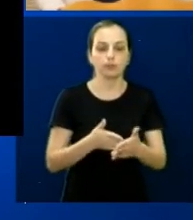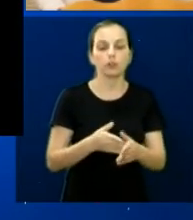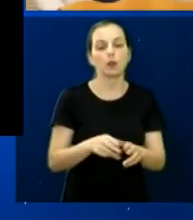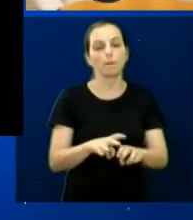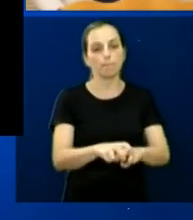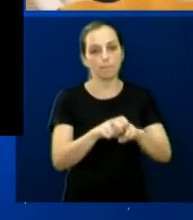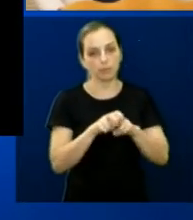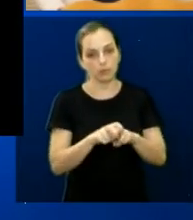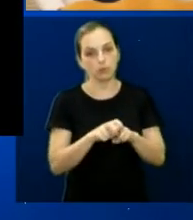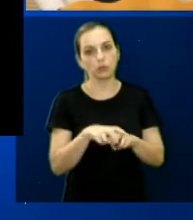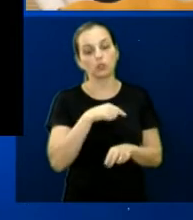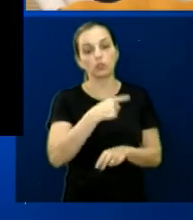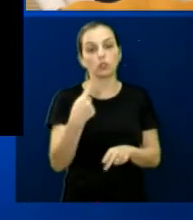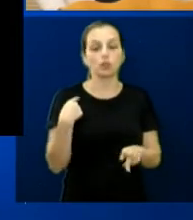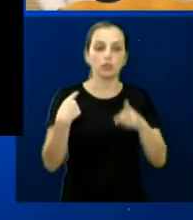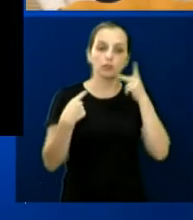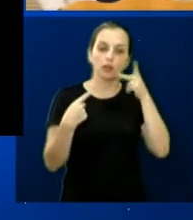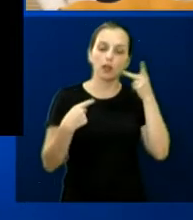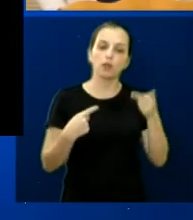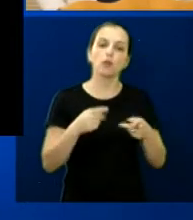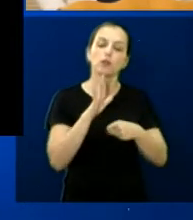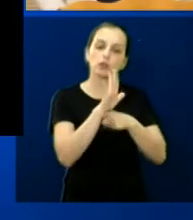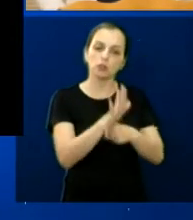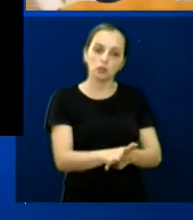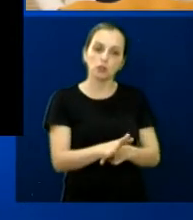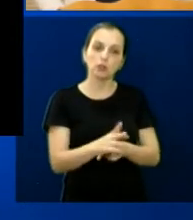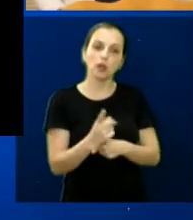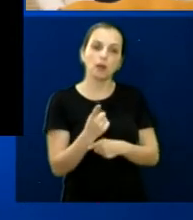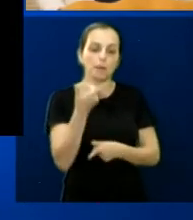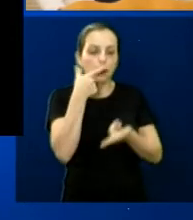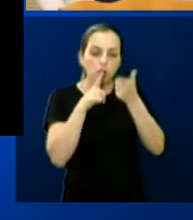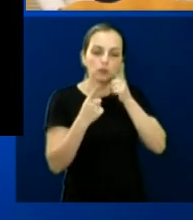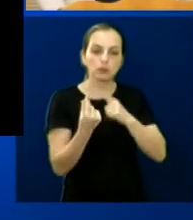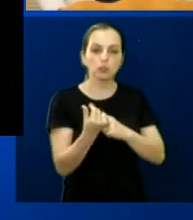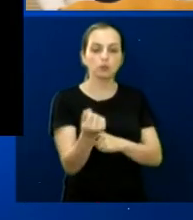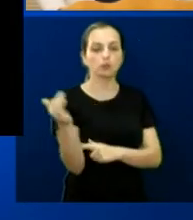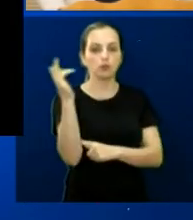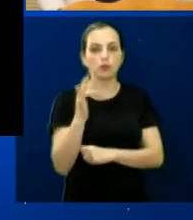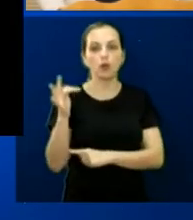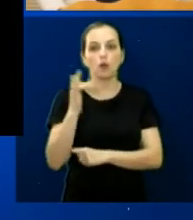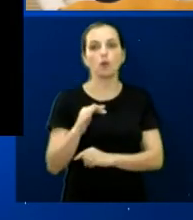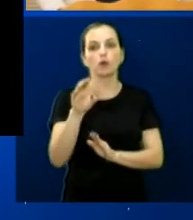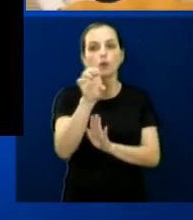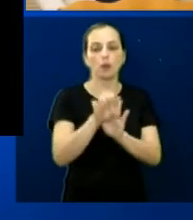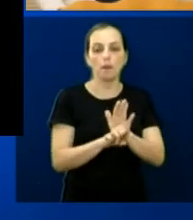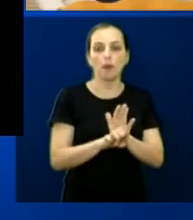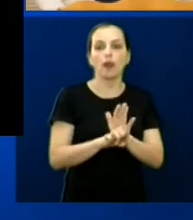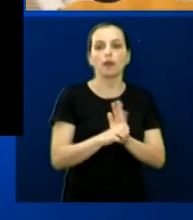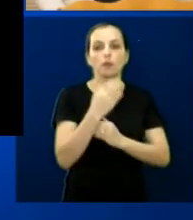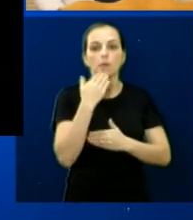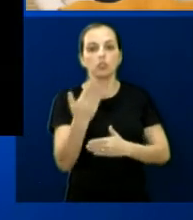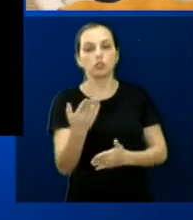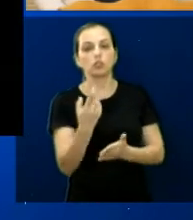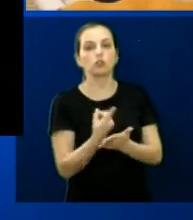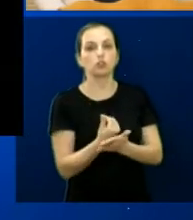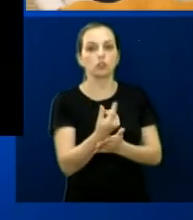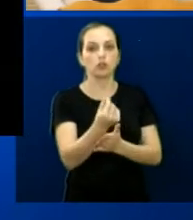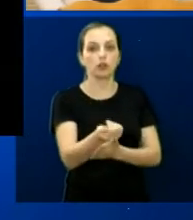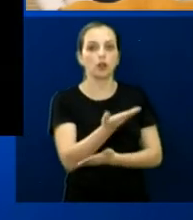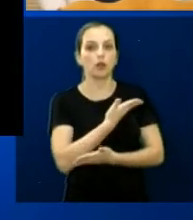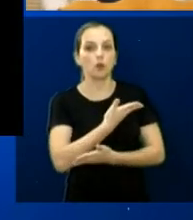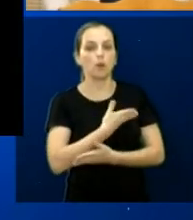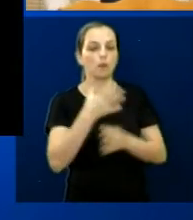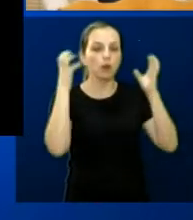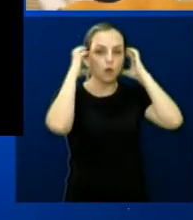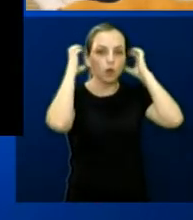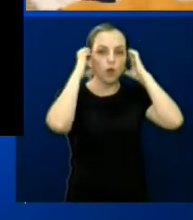que nós, parlamentares, podemos atuar, auxiliando na captação de recursos federais com emendas parlamentares, que o nosso amigo José Carlos Madalena